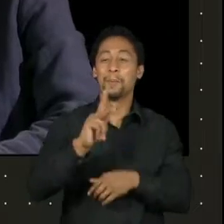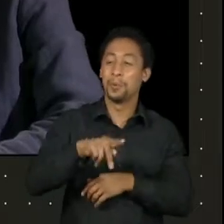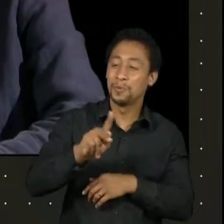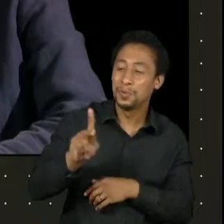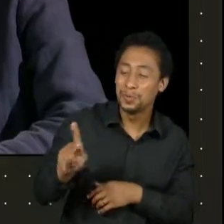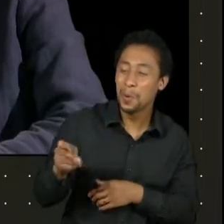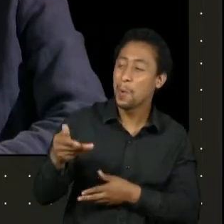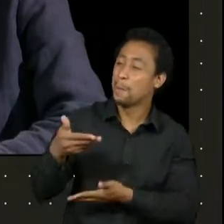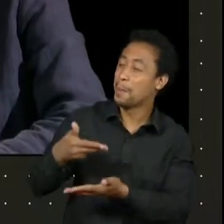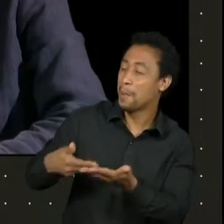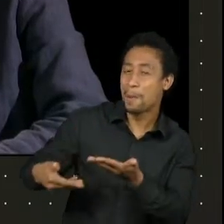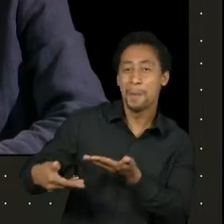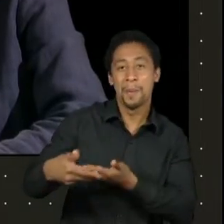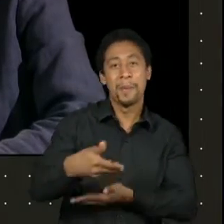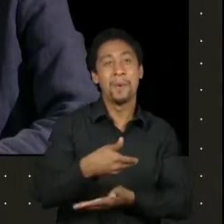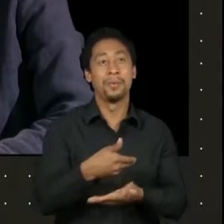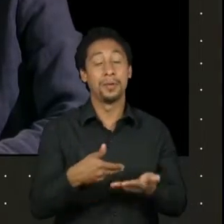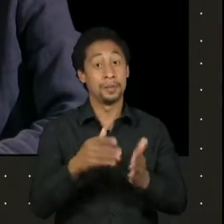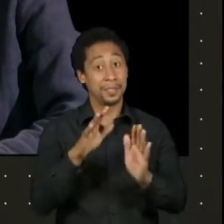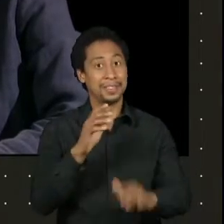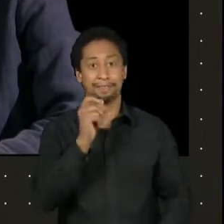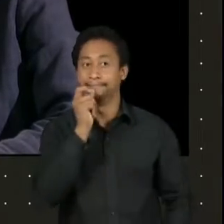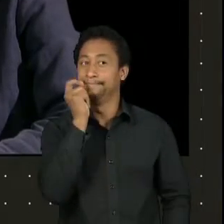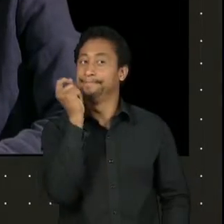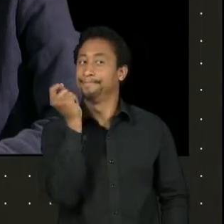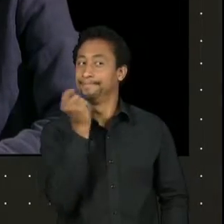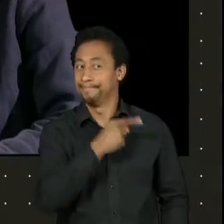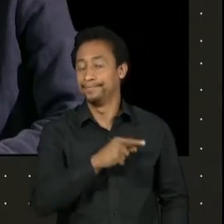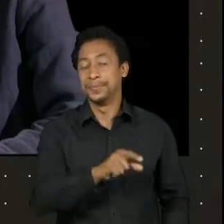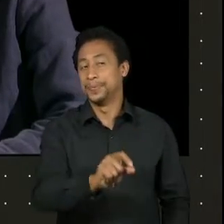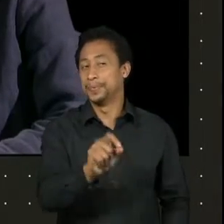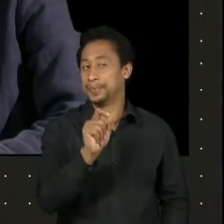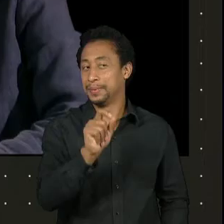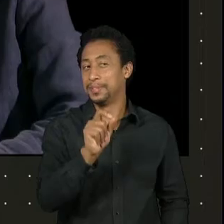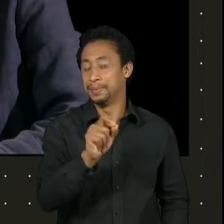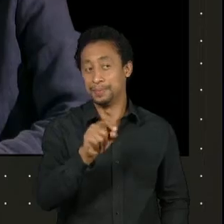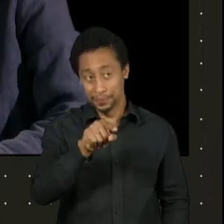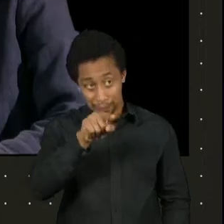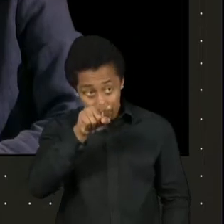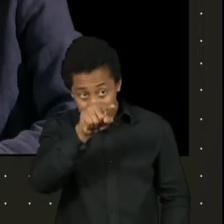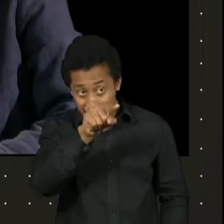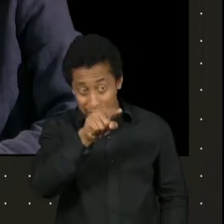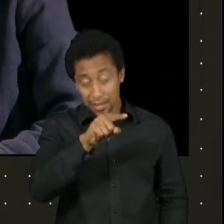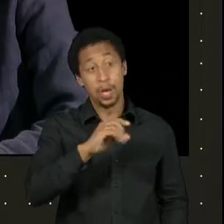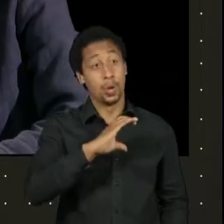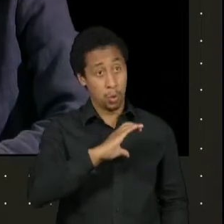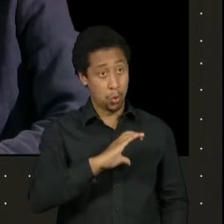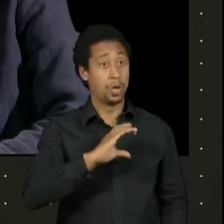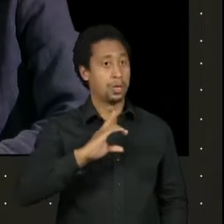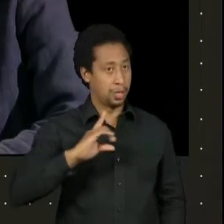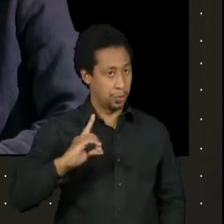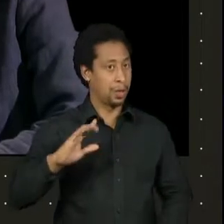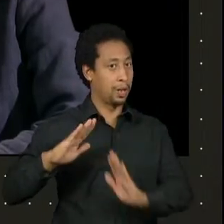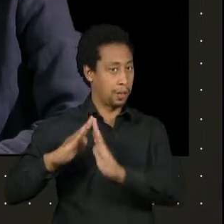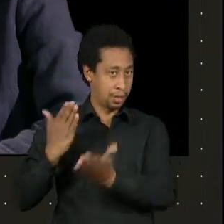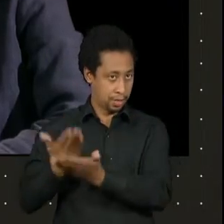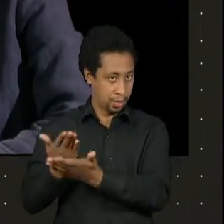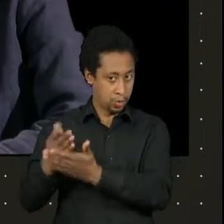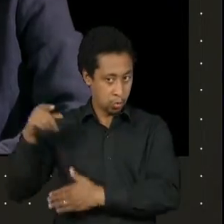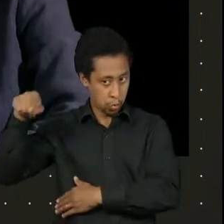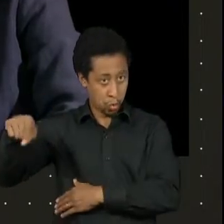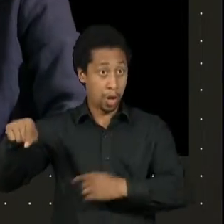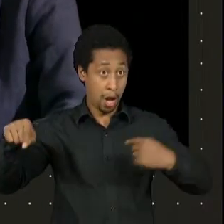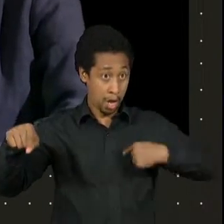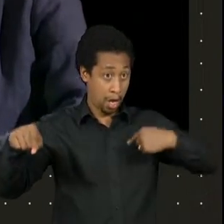E o mais engraçado, Lígia, é que você coordenava uma escola de um lado e eu coordenava uma escola